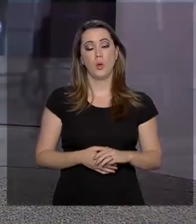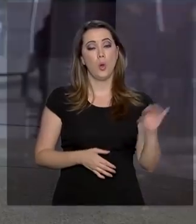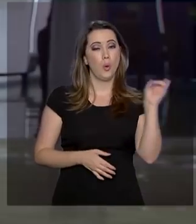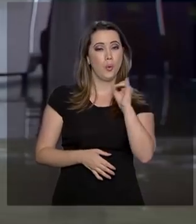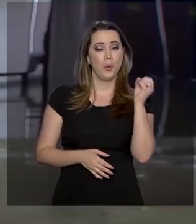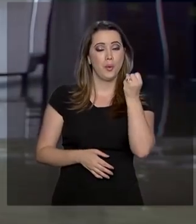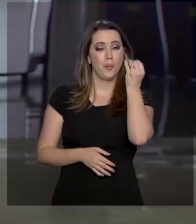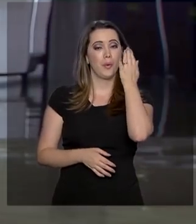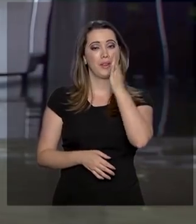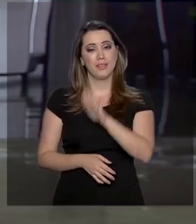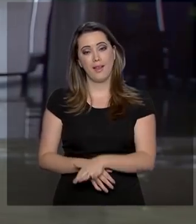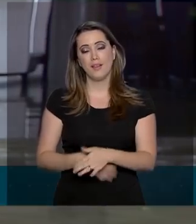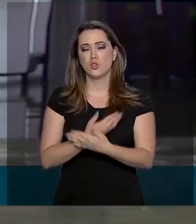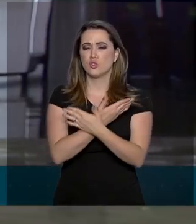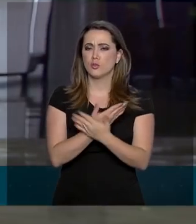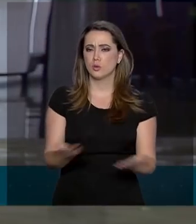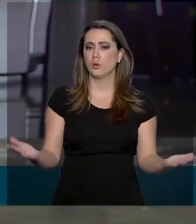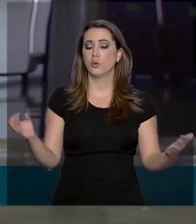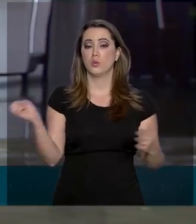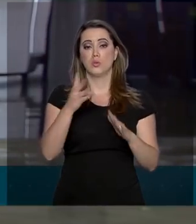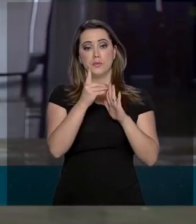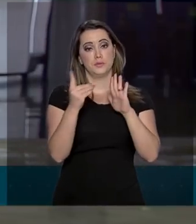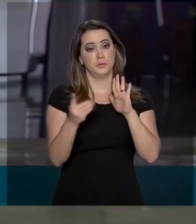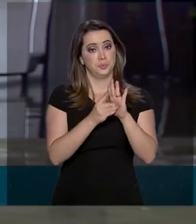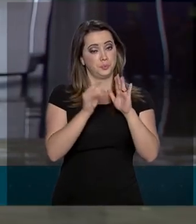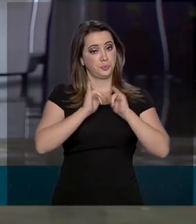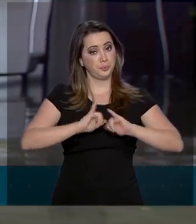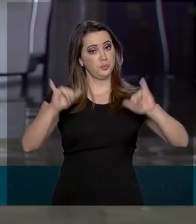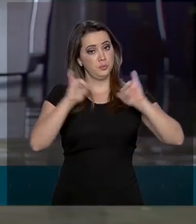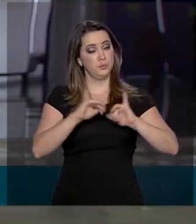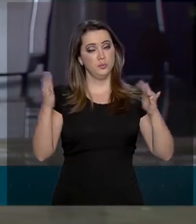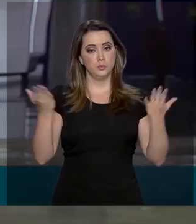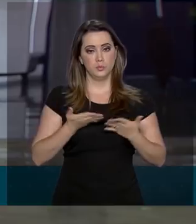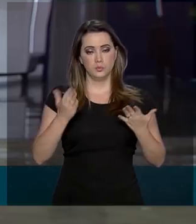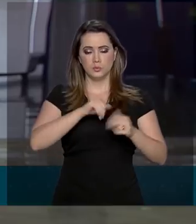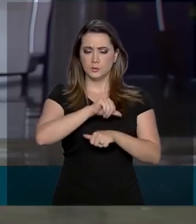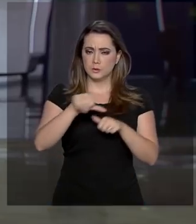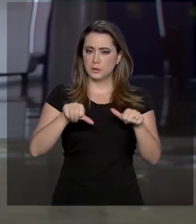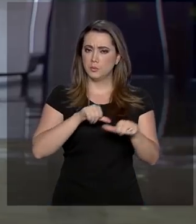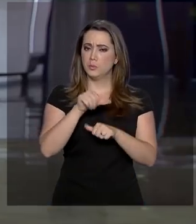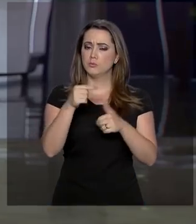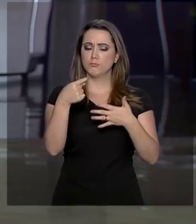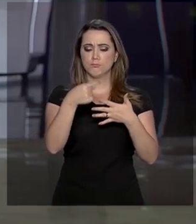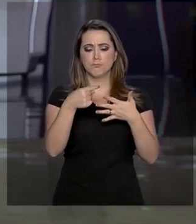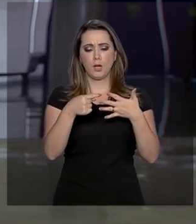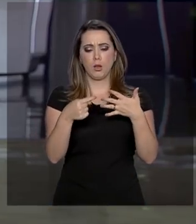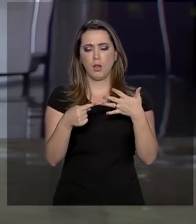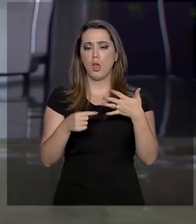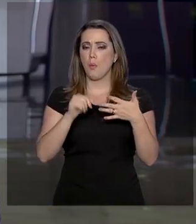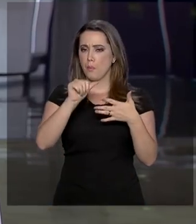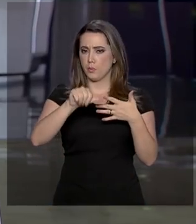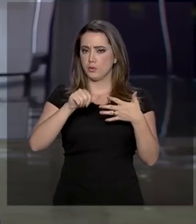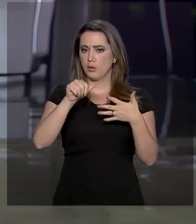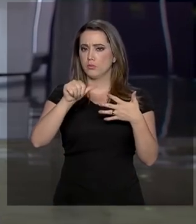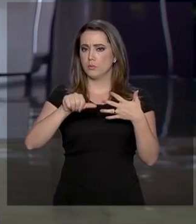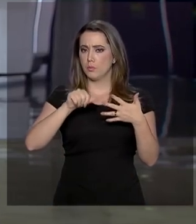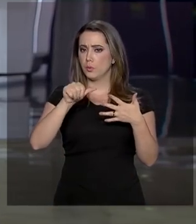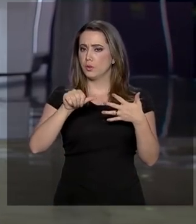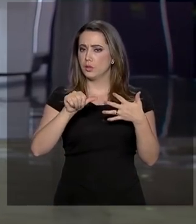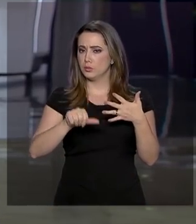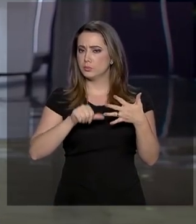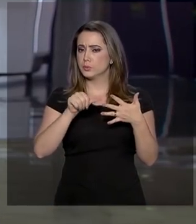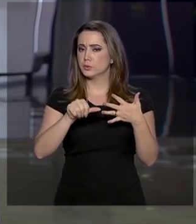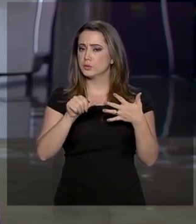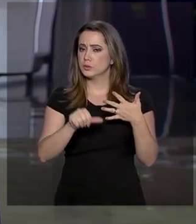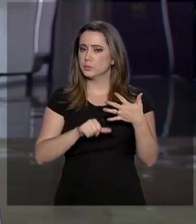tarde a todos. É isso mesmo. O novo decreto publicado hoje modifica alguns pontos do decreto anterior que